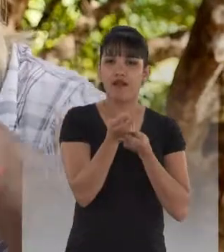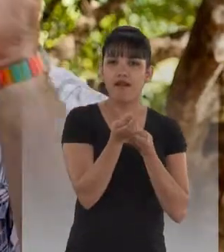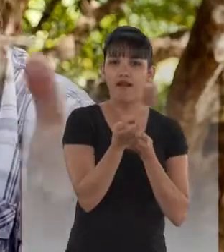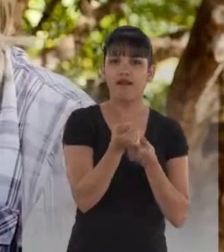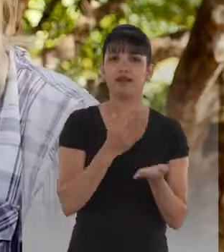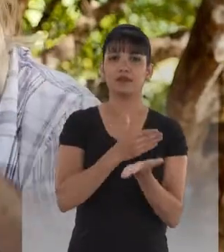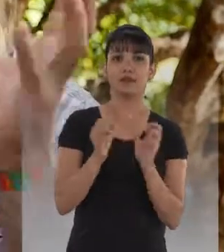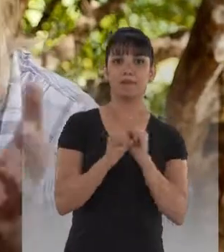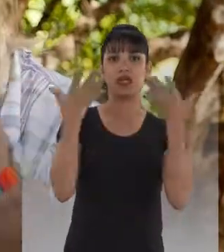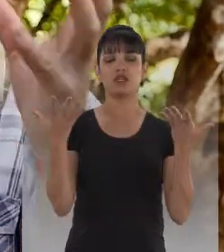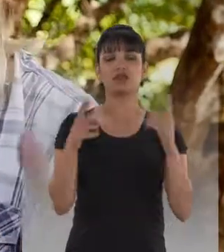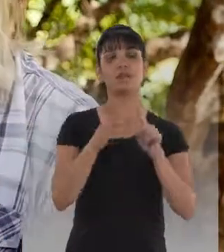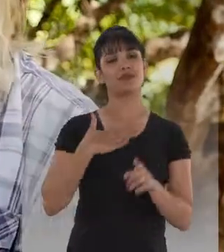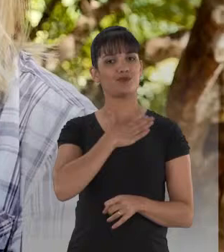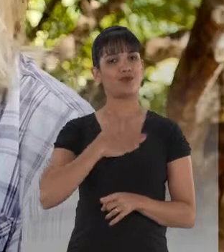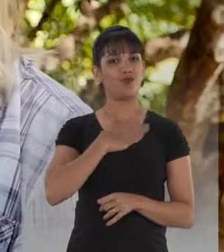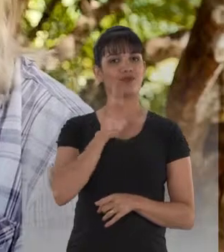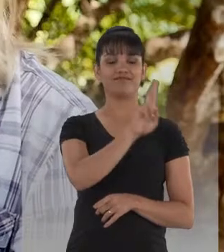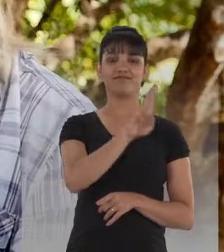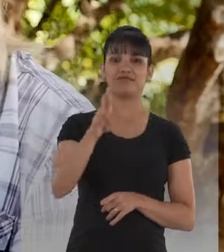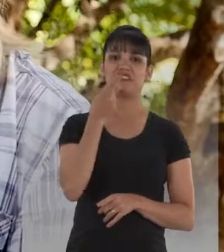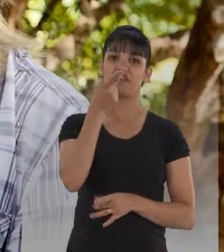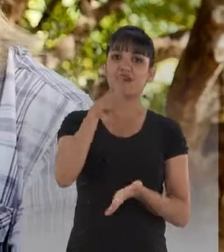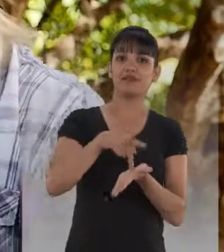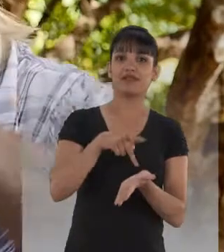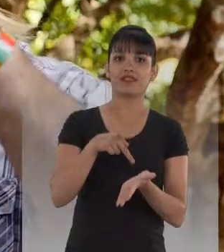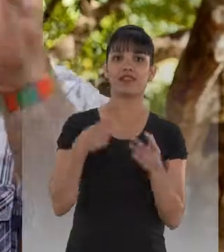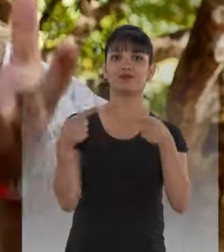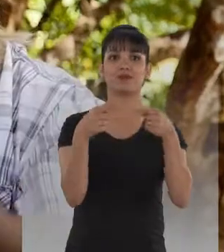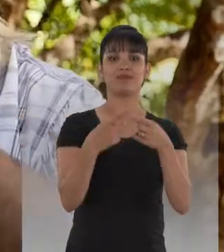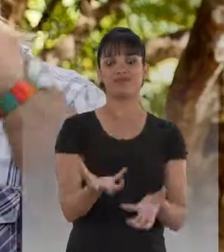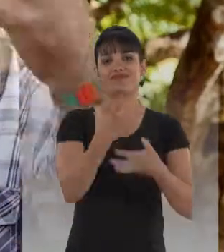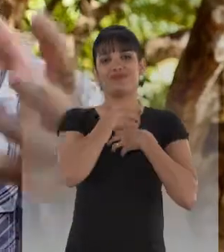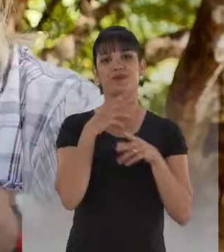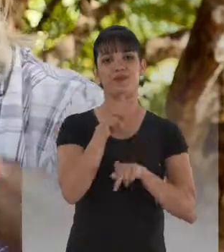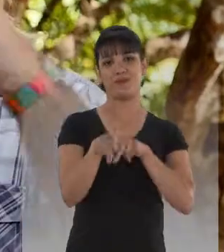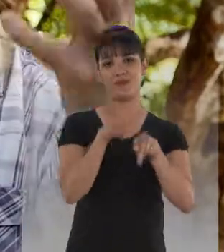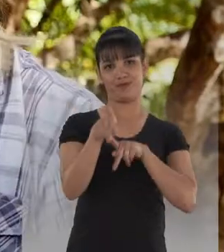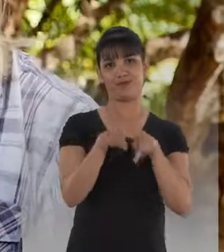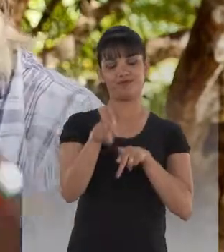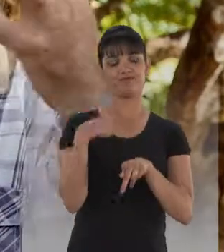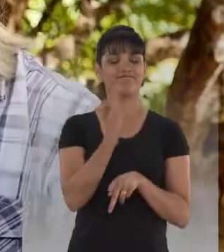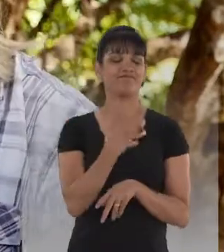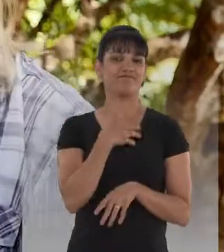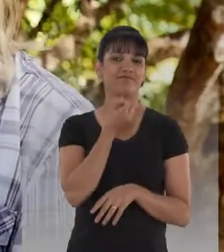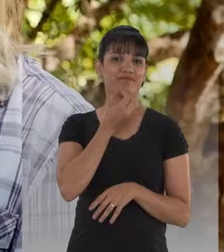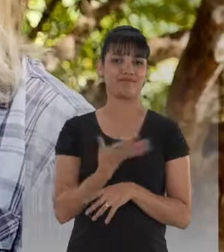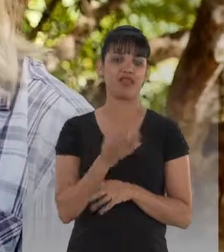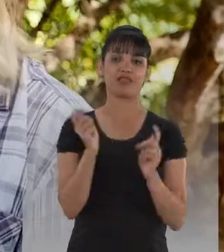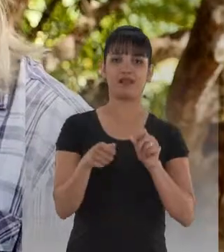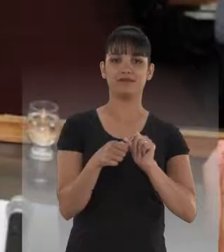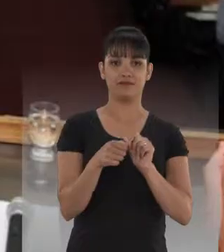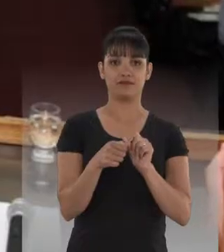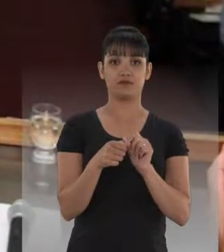a mágica, né? E eu gosto muito desse discurso realista do Hollenberg, que é muito próximo da gente, muito realista, muito do que se pode